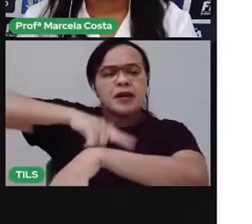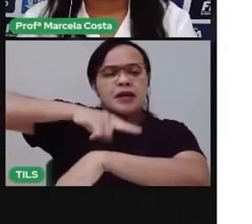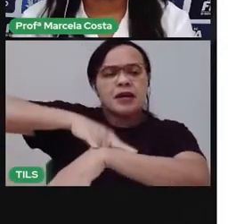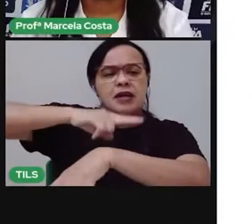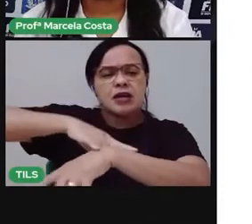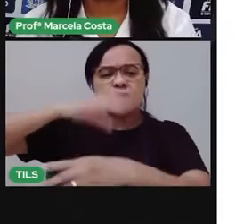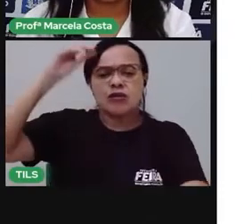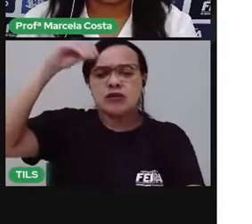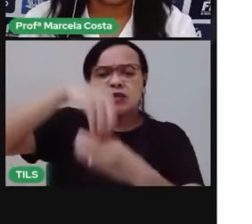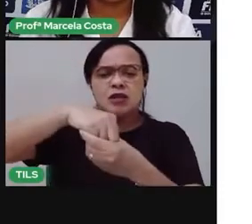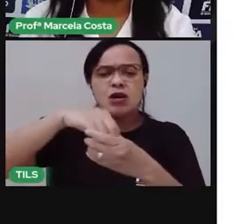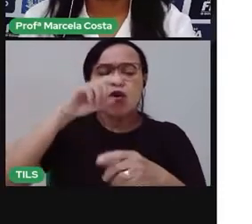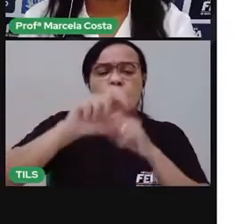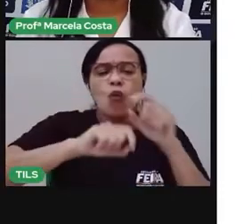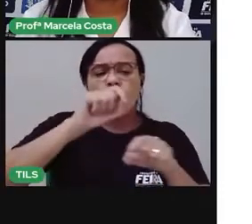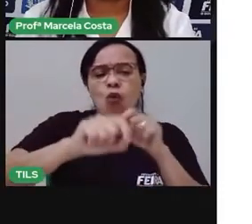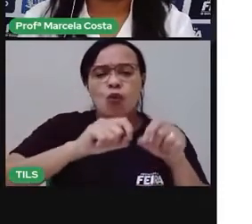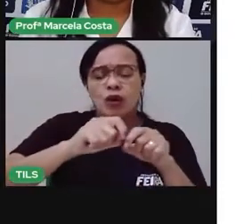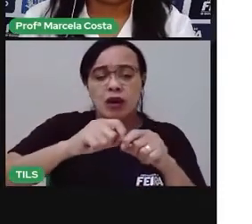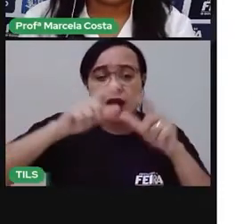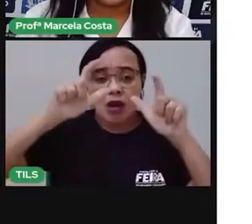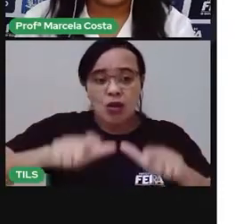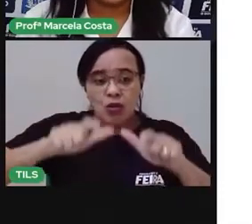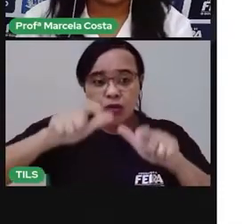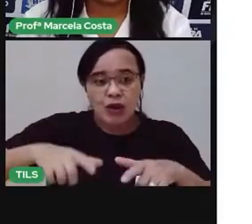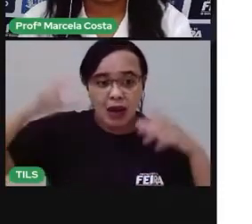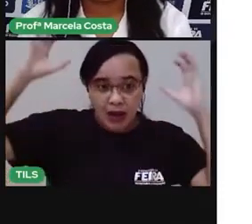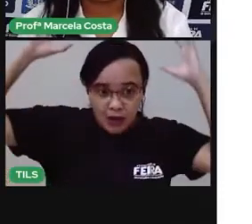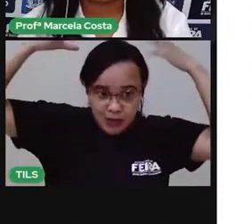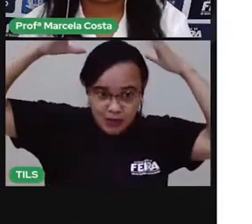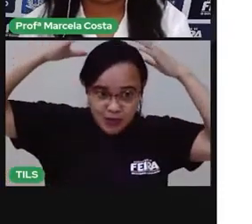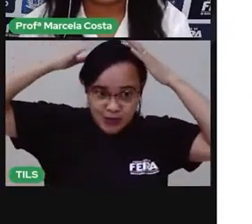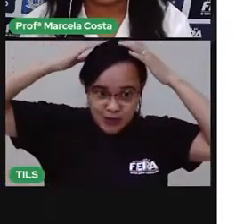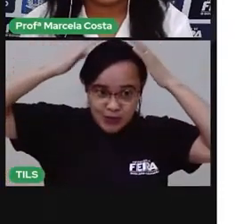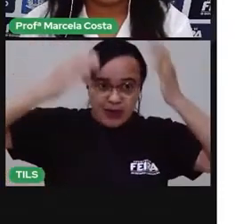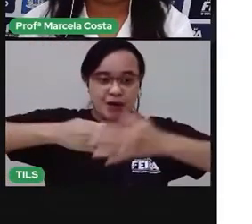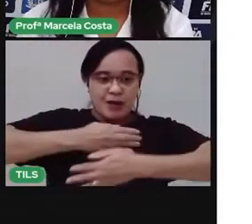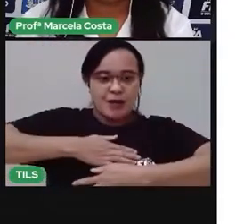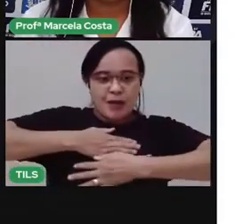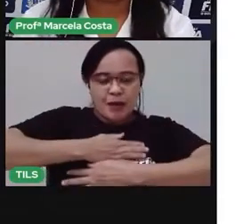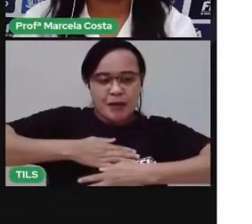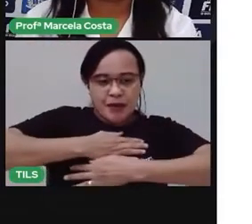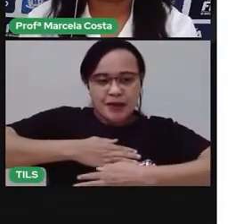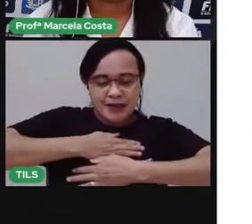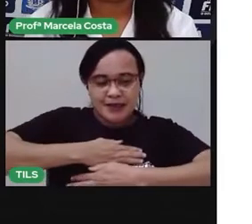Um chuveiro, um vaso sanitário, uma pia.